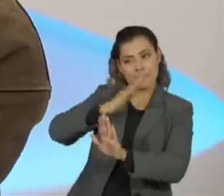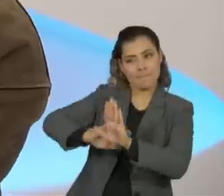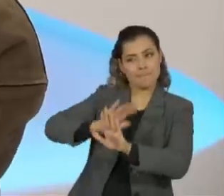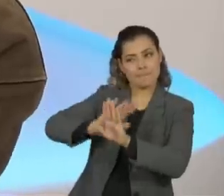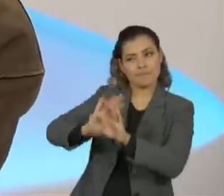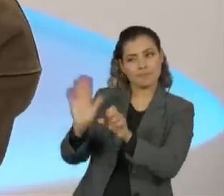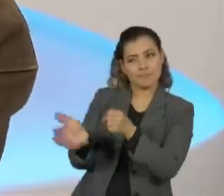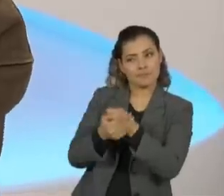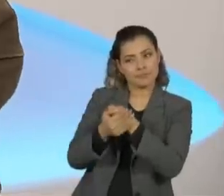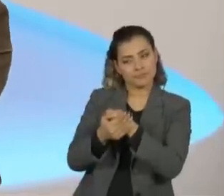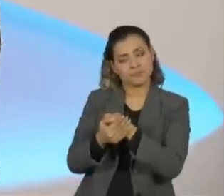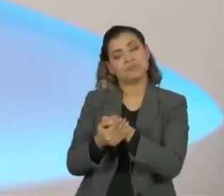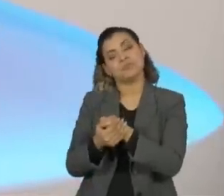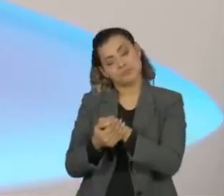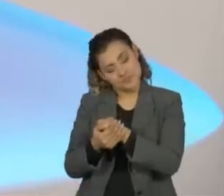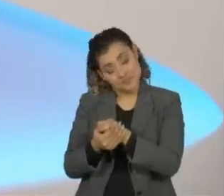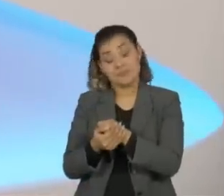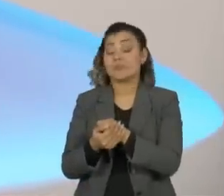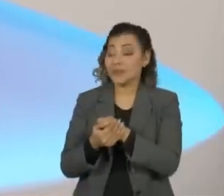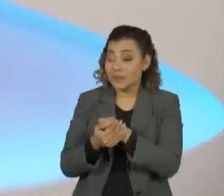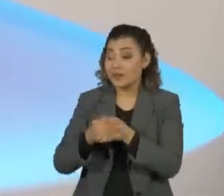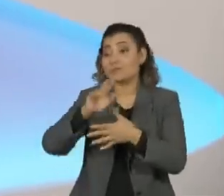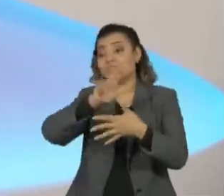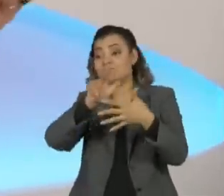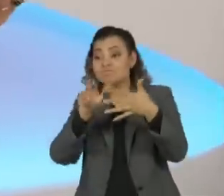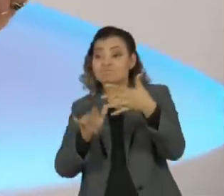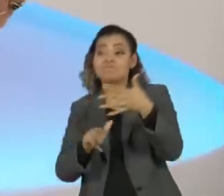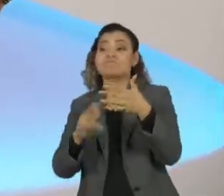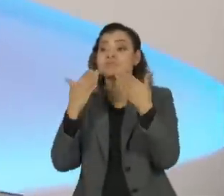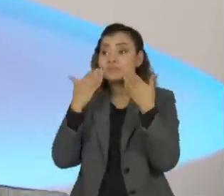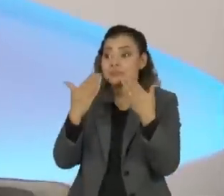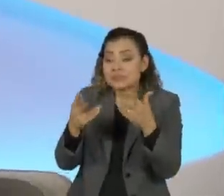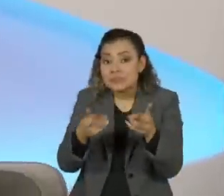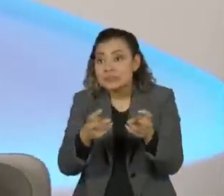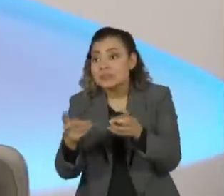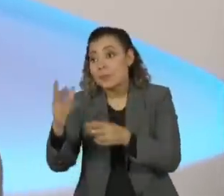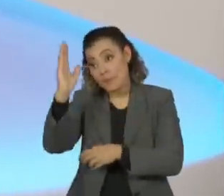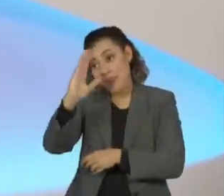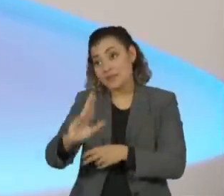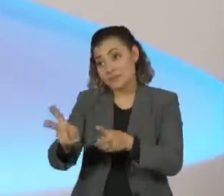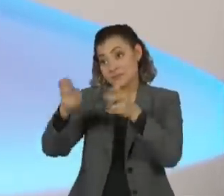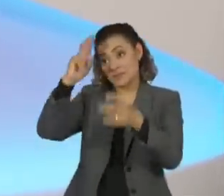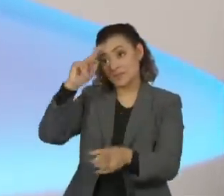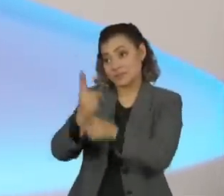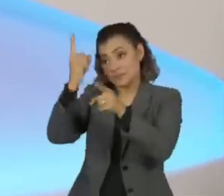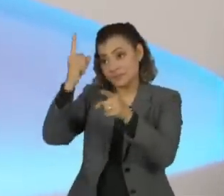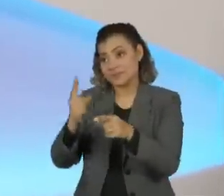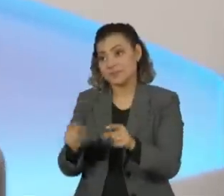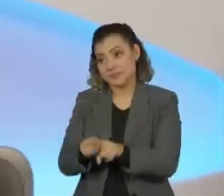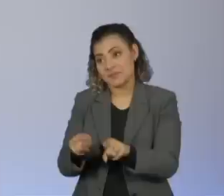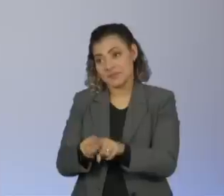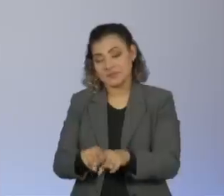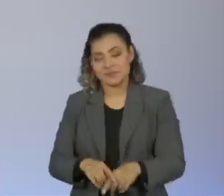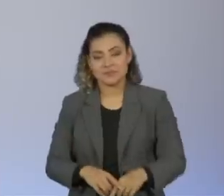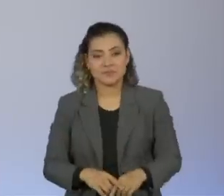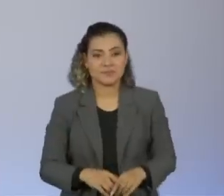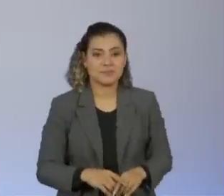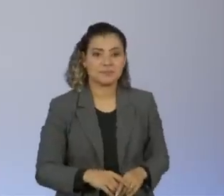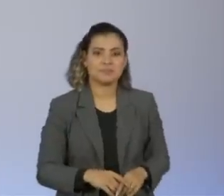aquela turma, que depois foi sendo mais visível para todo o Brasil. aberta a roda, sim. Lobão,